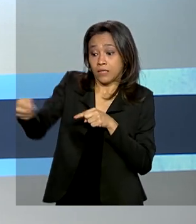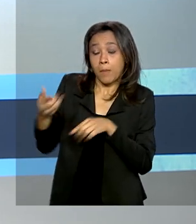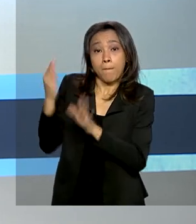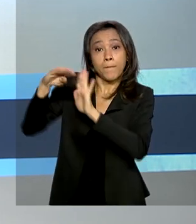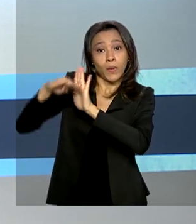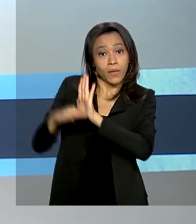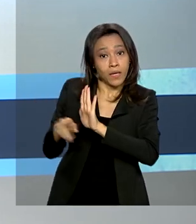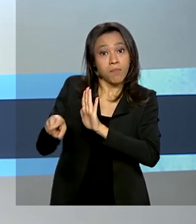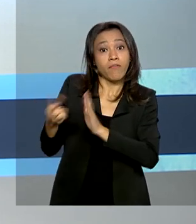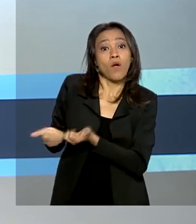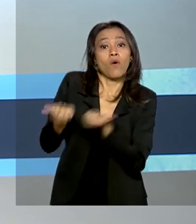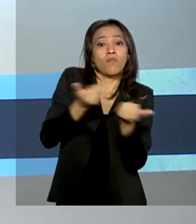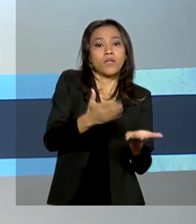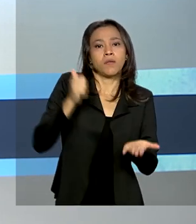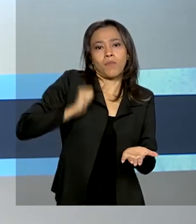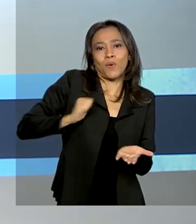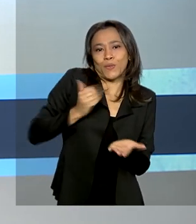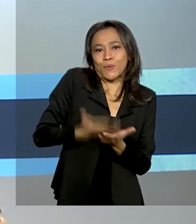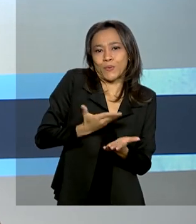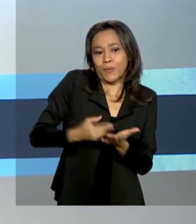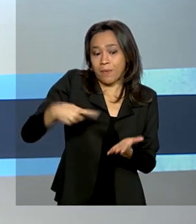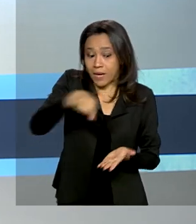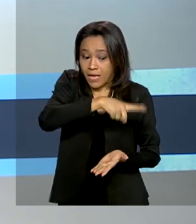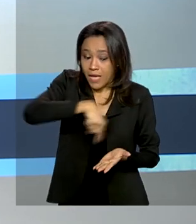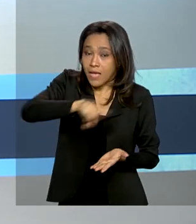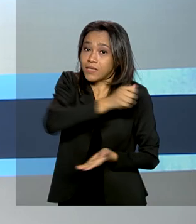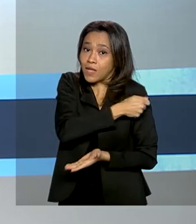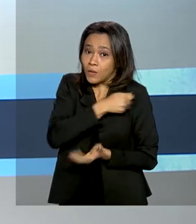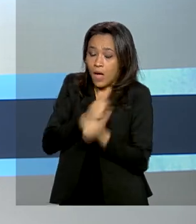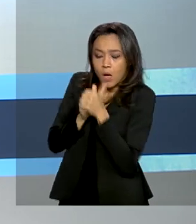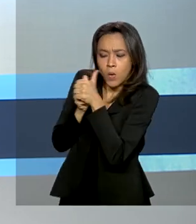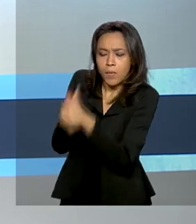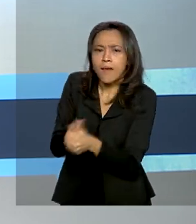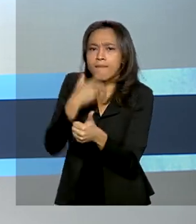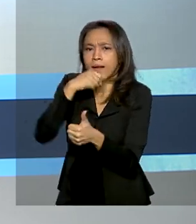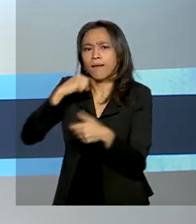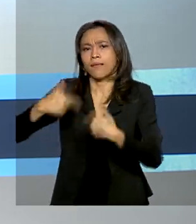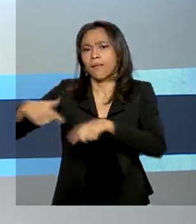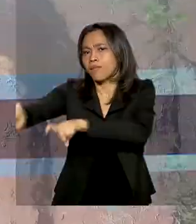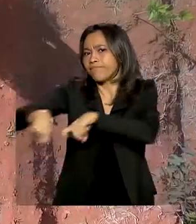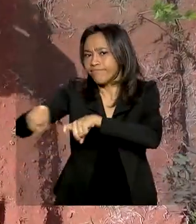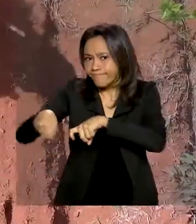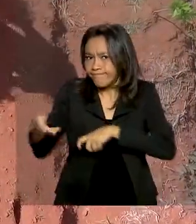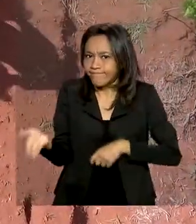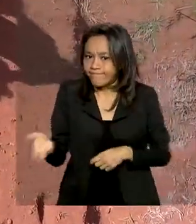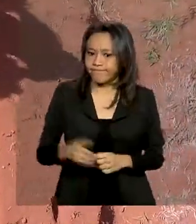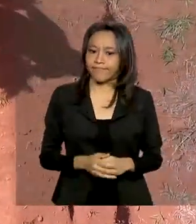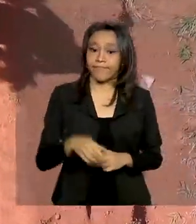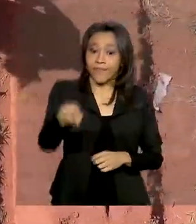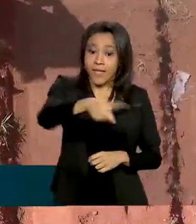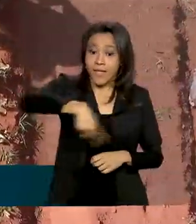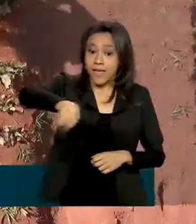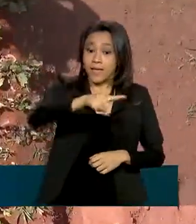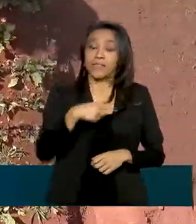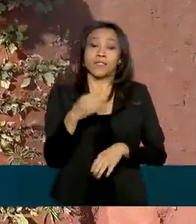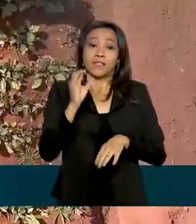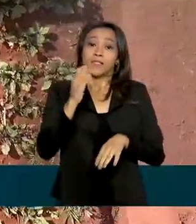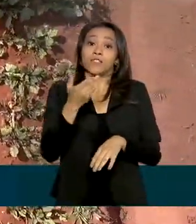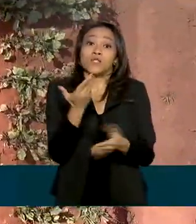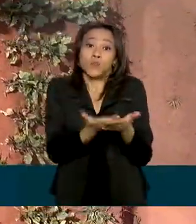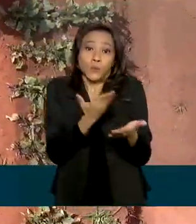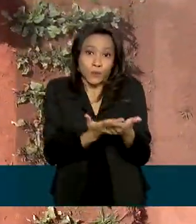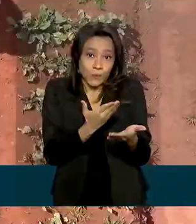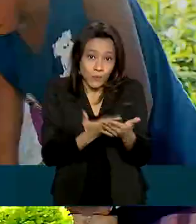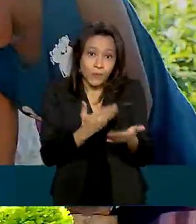vai oferecer bolsas para eles acompanharem o trabalho de produtores rurais. Estudantes de ciências agrárias e